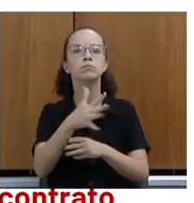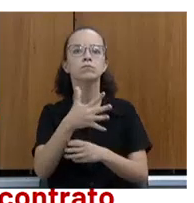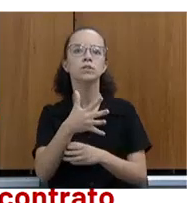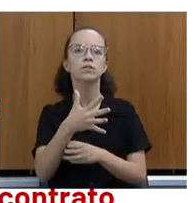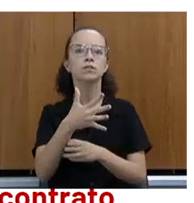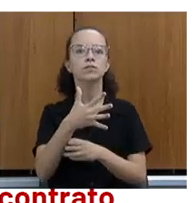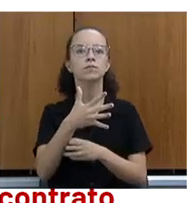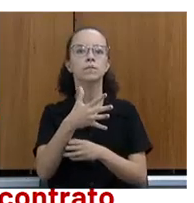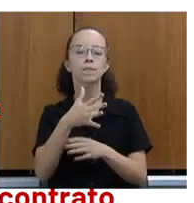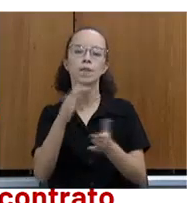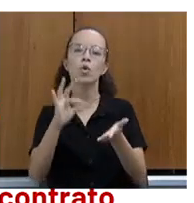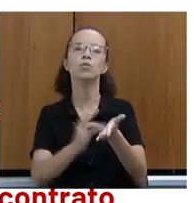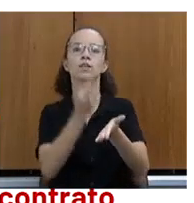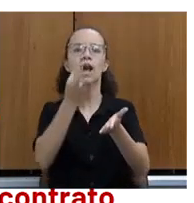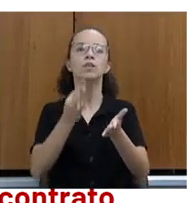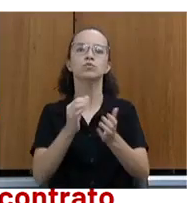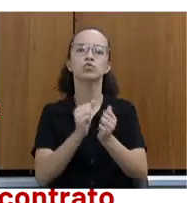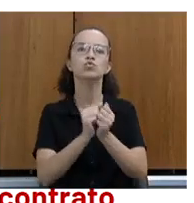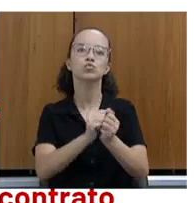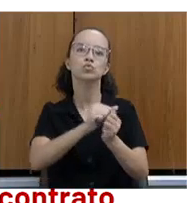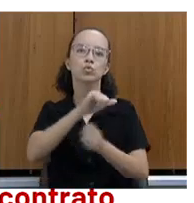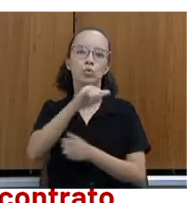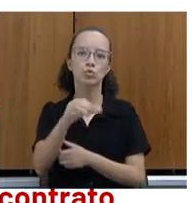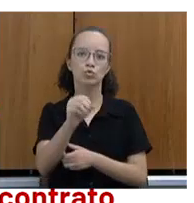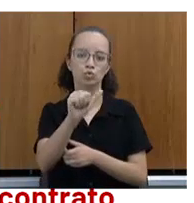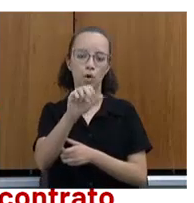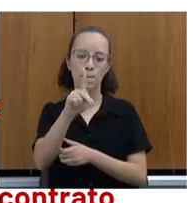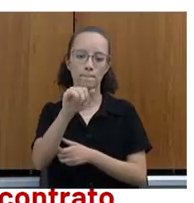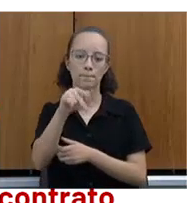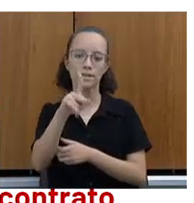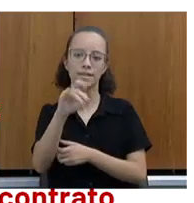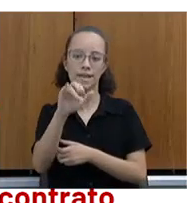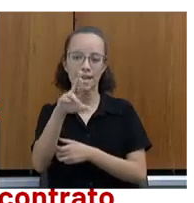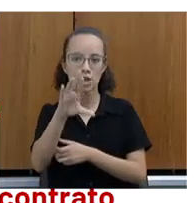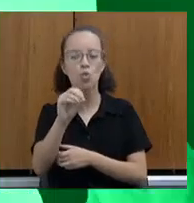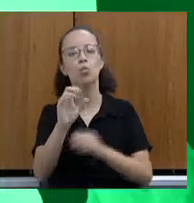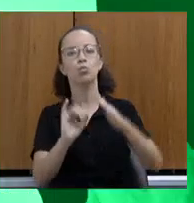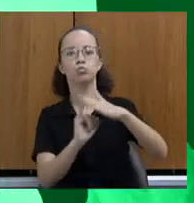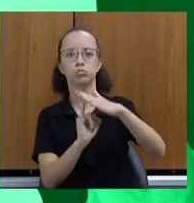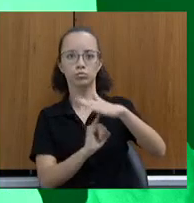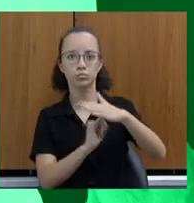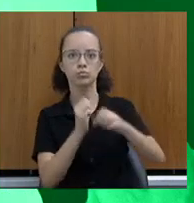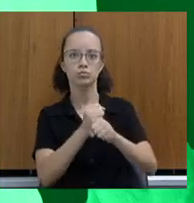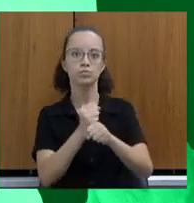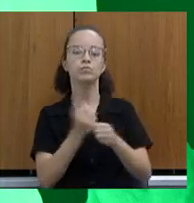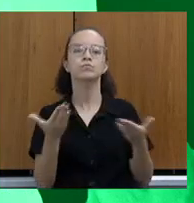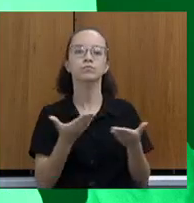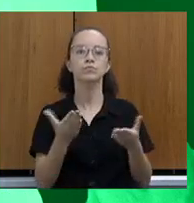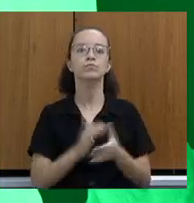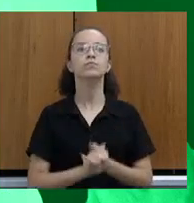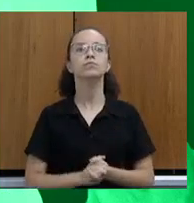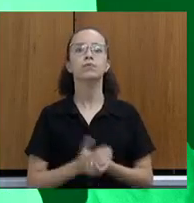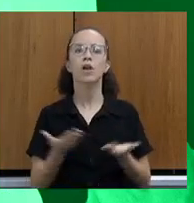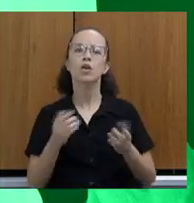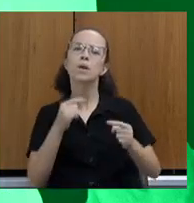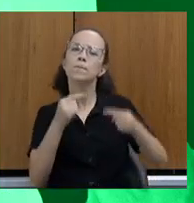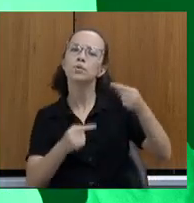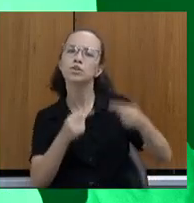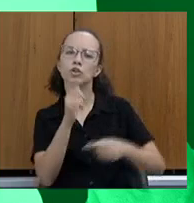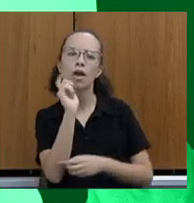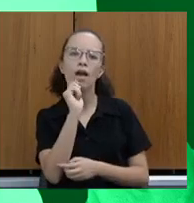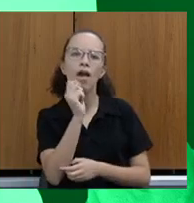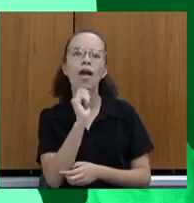celebração de contrato com a Fundação João Pinheiro em dezembro de 2022. Na política sobre drogas.